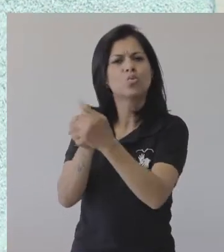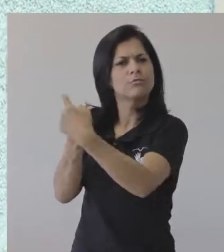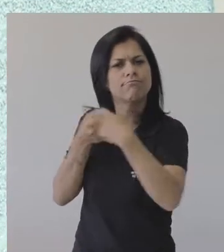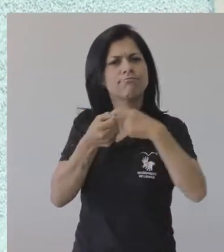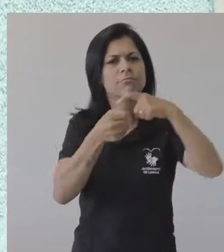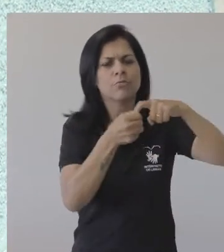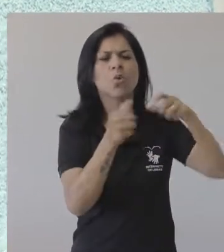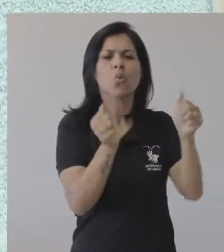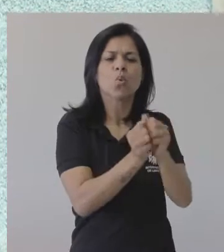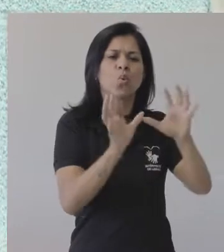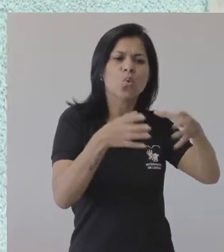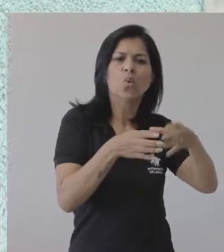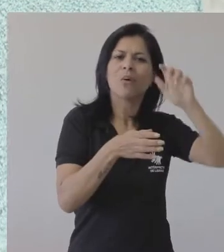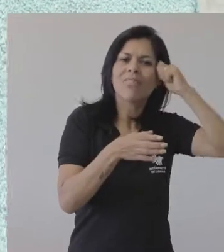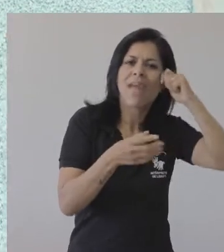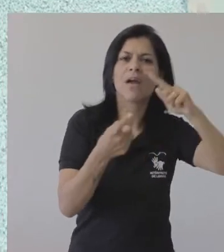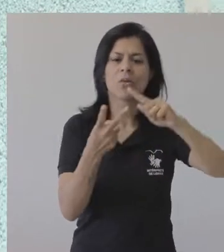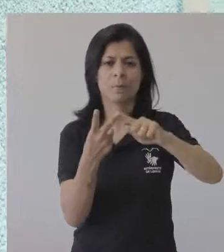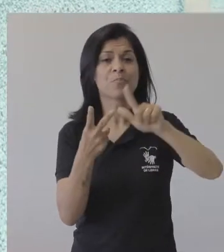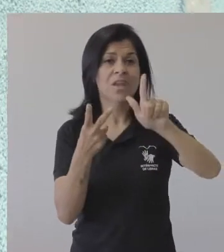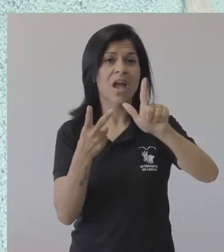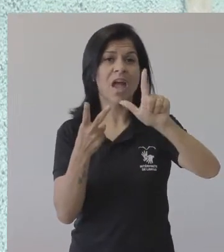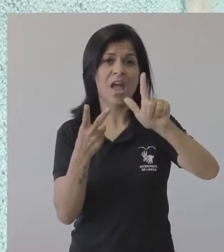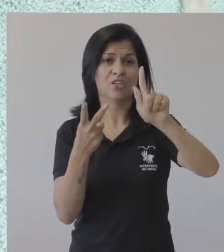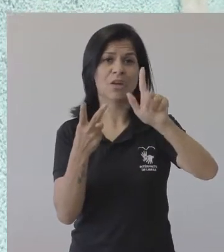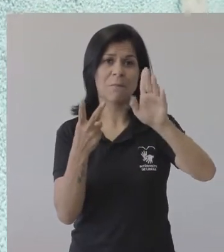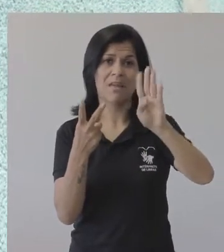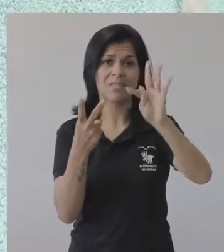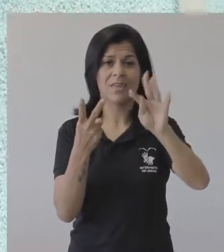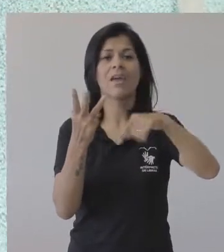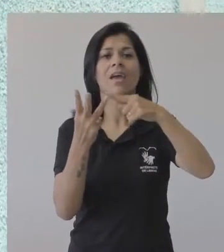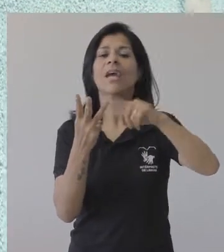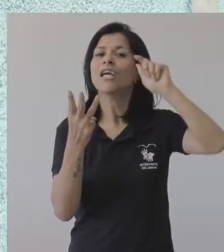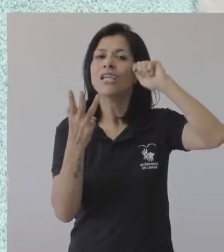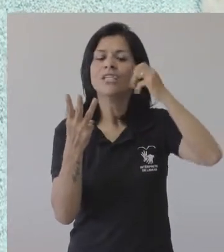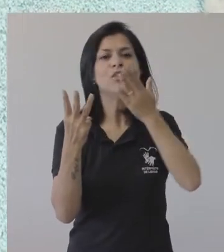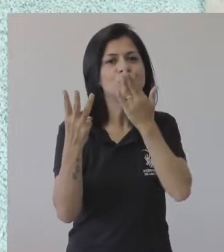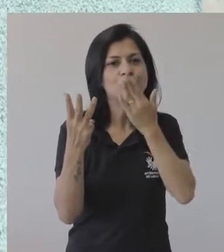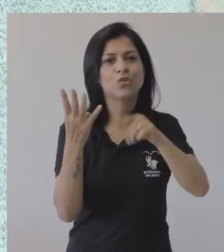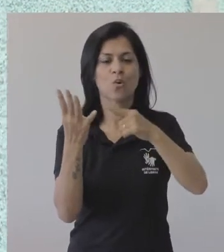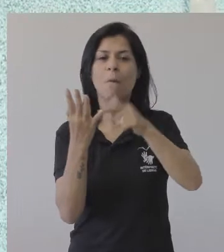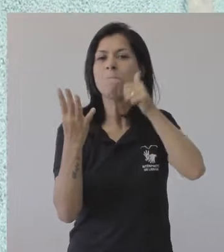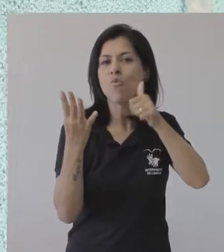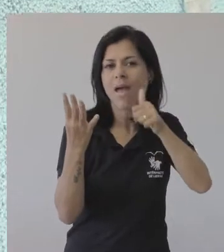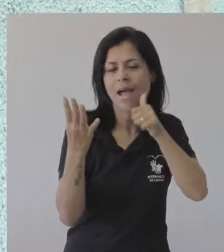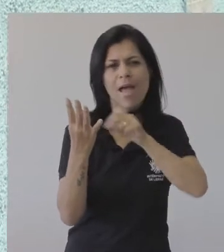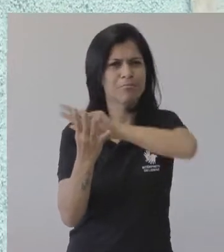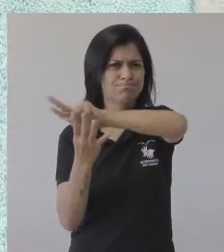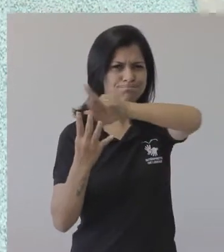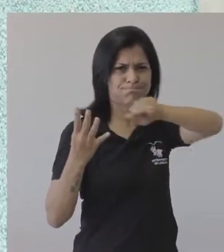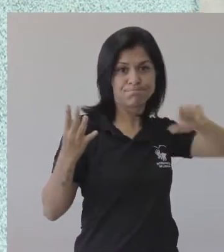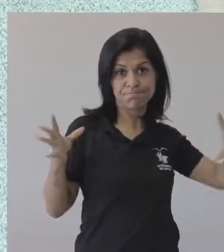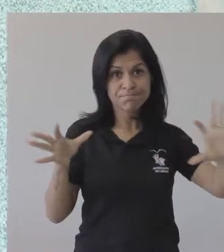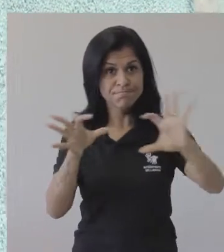população negra, população LGBT, indígenas, quilombolas, mulheres, e para que a